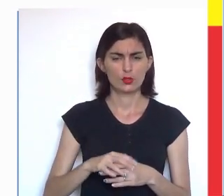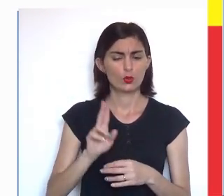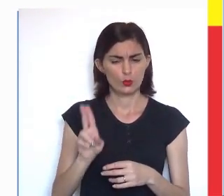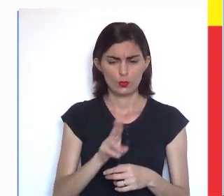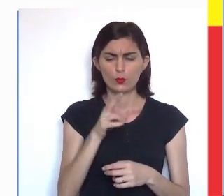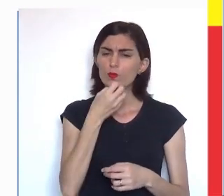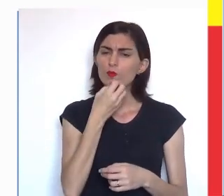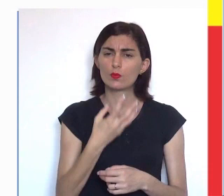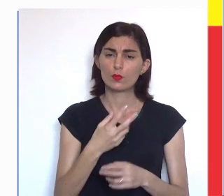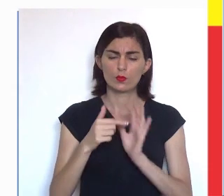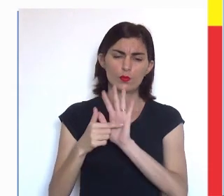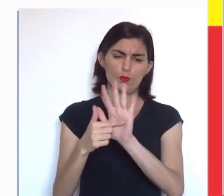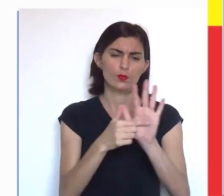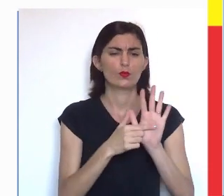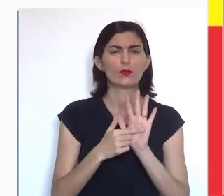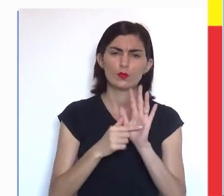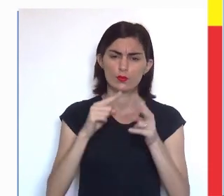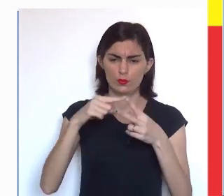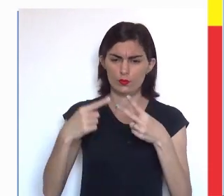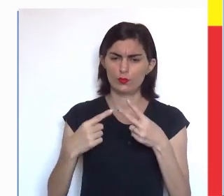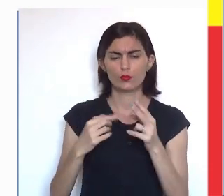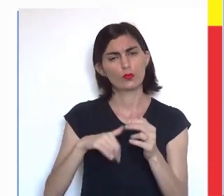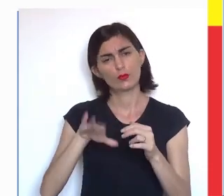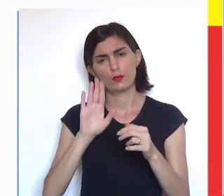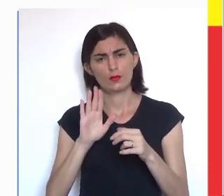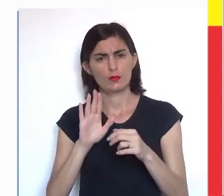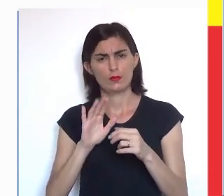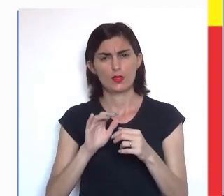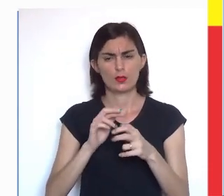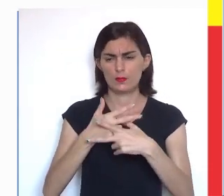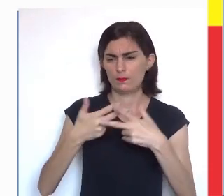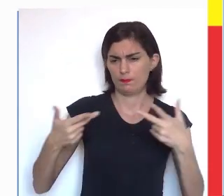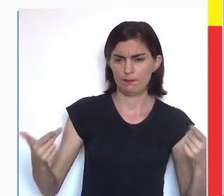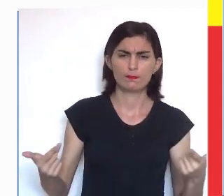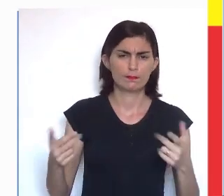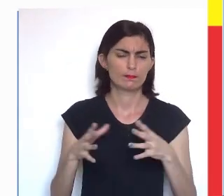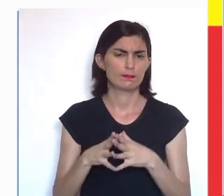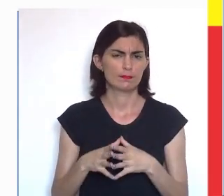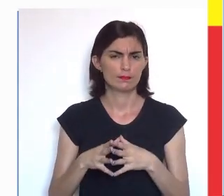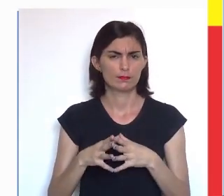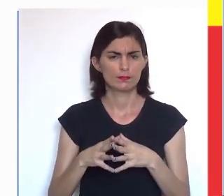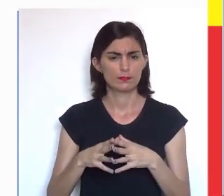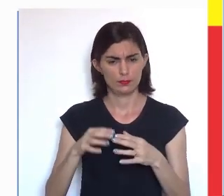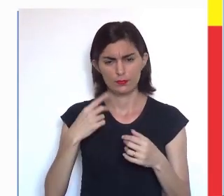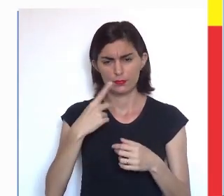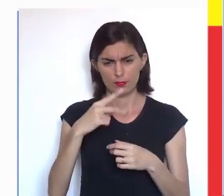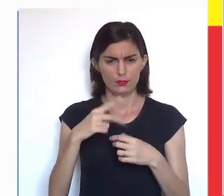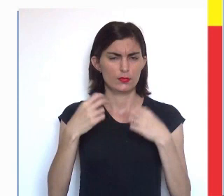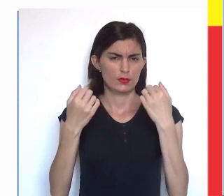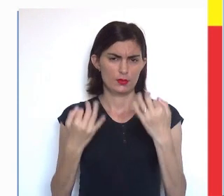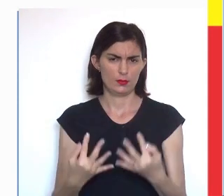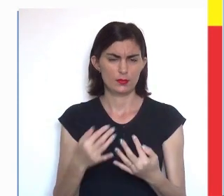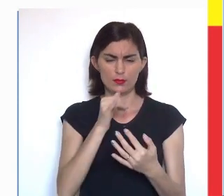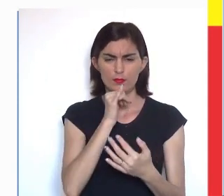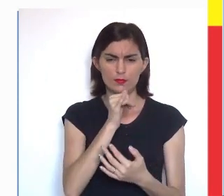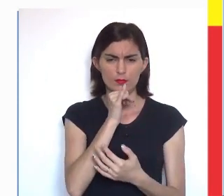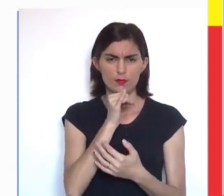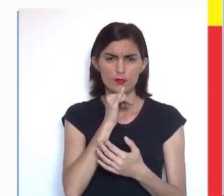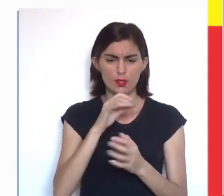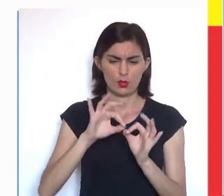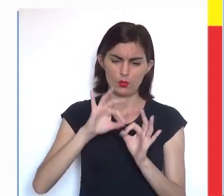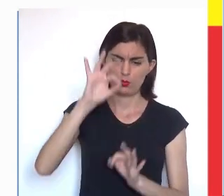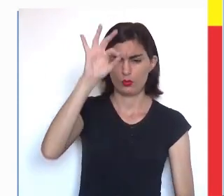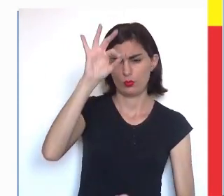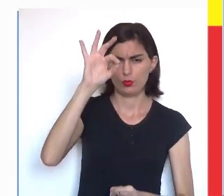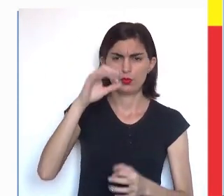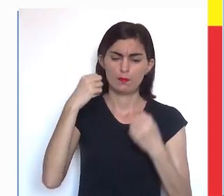é útil para o quê? Mostrar dois ou mais tipos de dados. Que nesse caso, nesse exemplo,